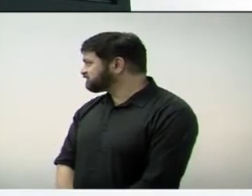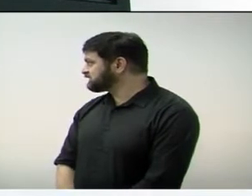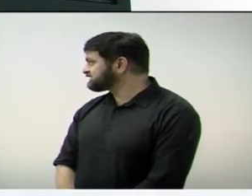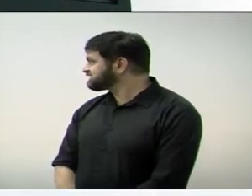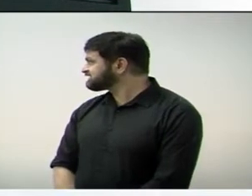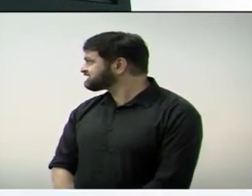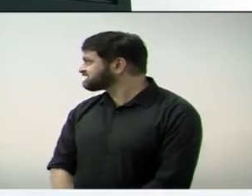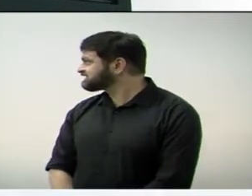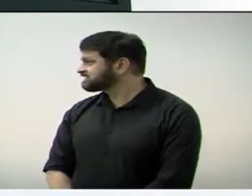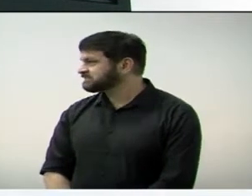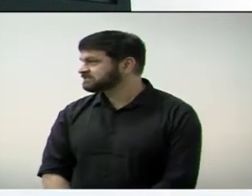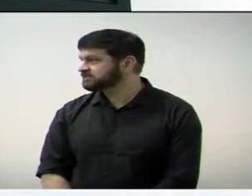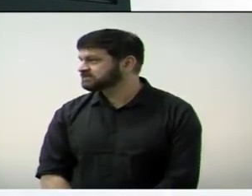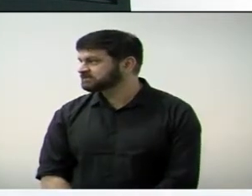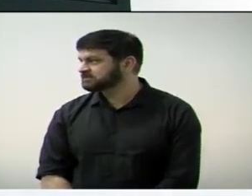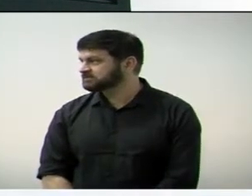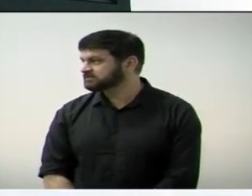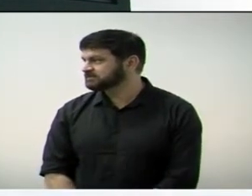Marcelo.